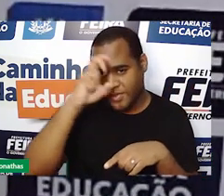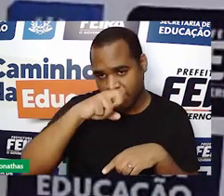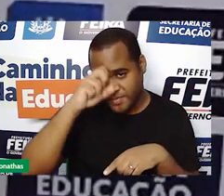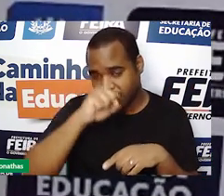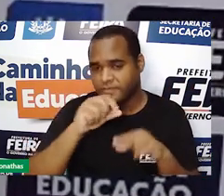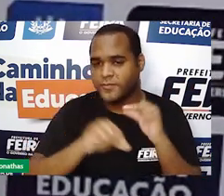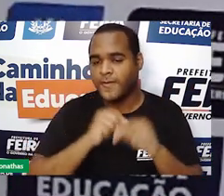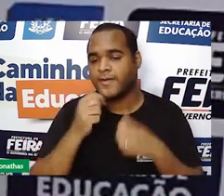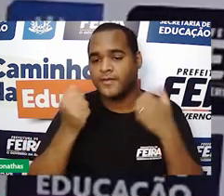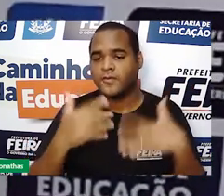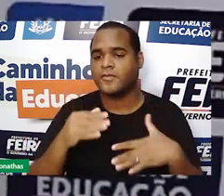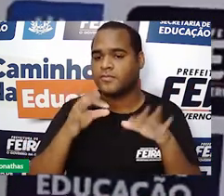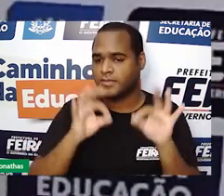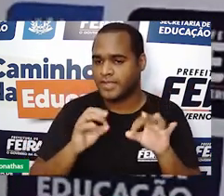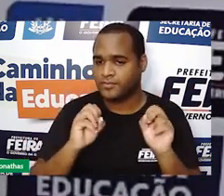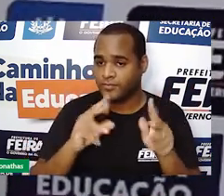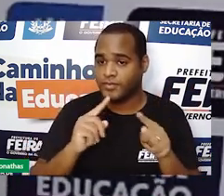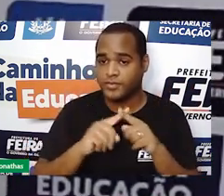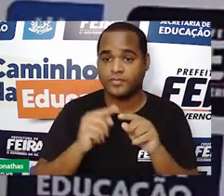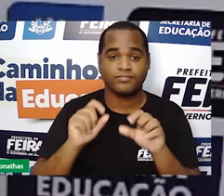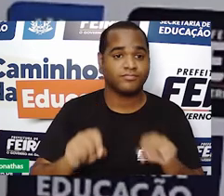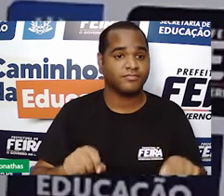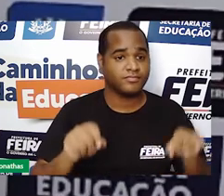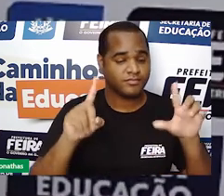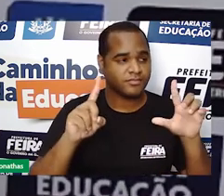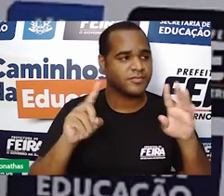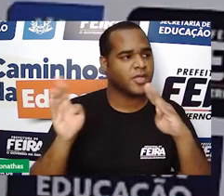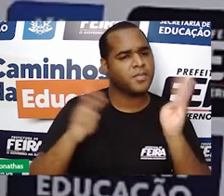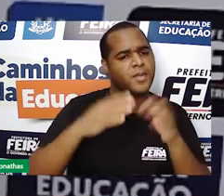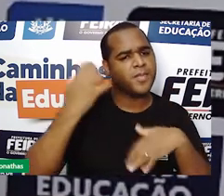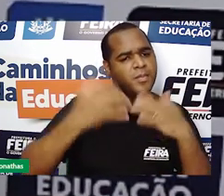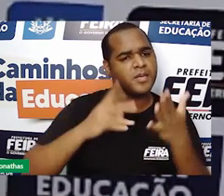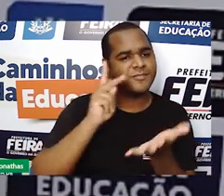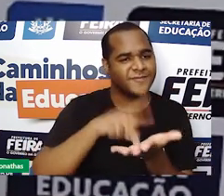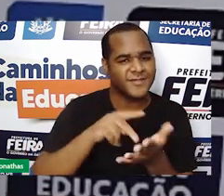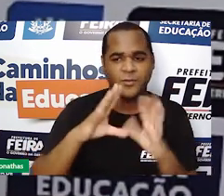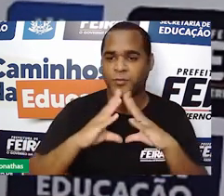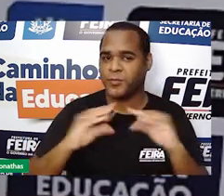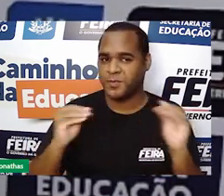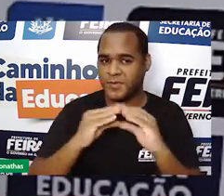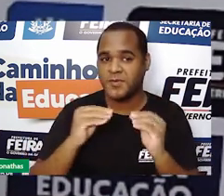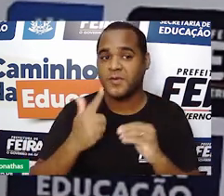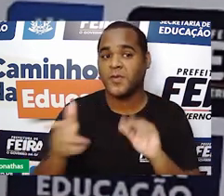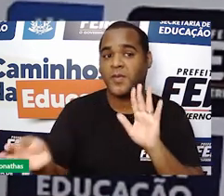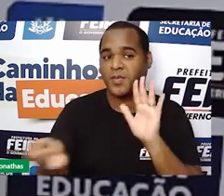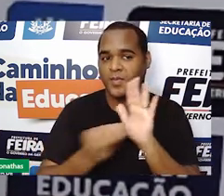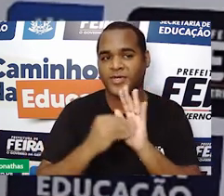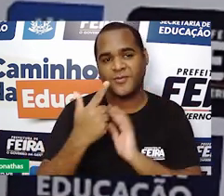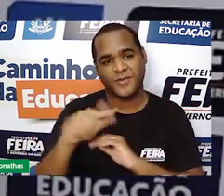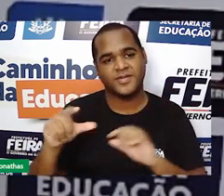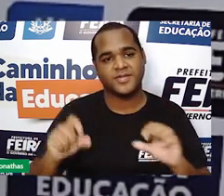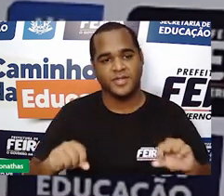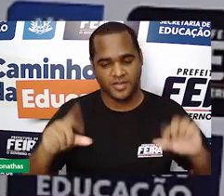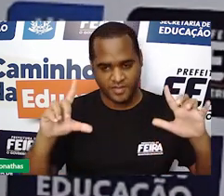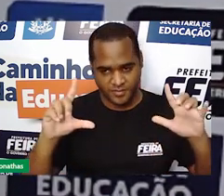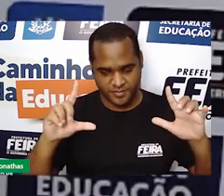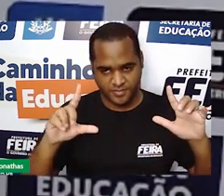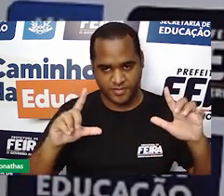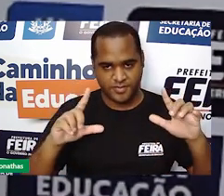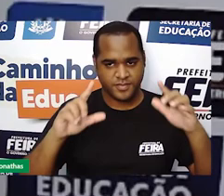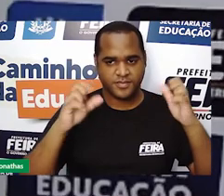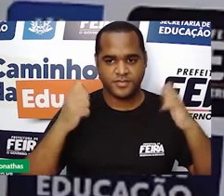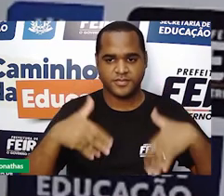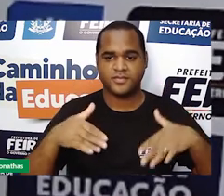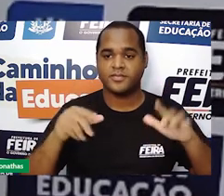certo? E o que é que a gente faz? Tira essa tela, como ela já sumiu. Coloca uma outra telazinha que vai